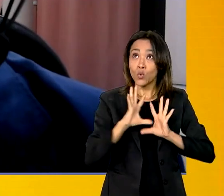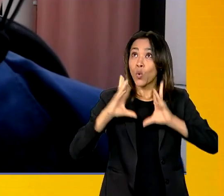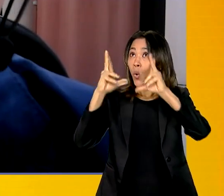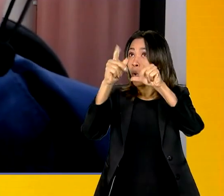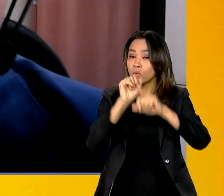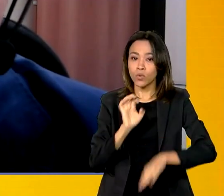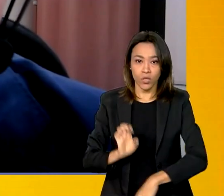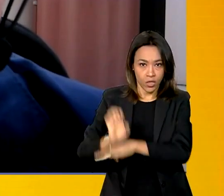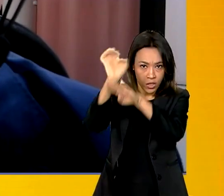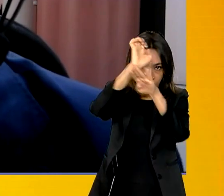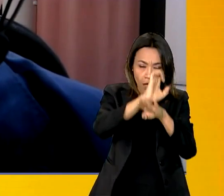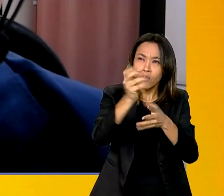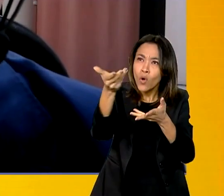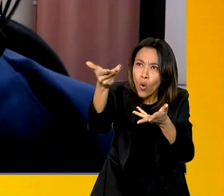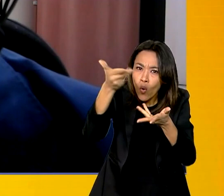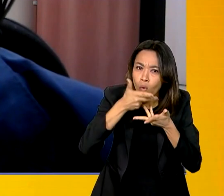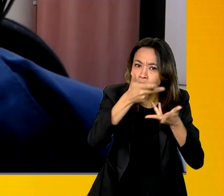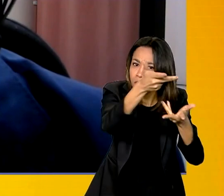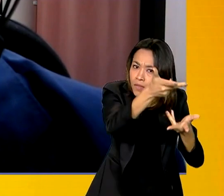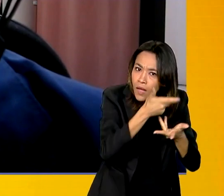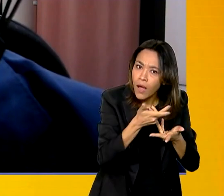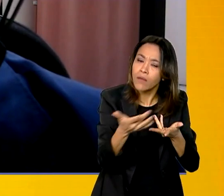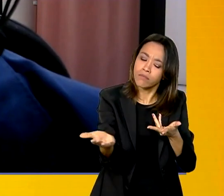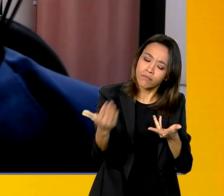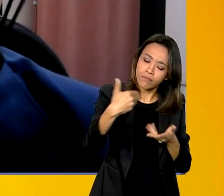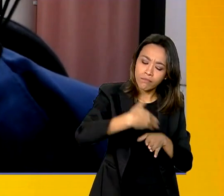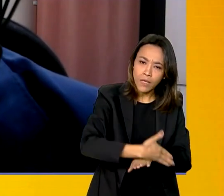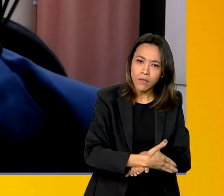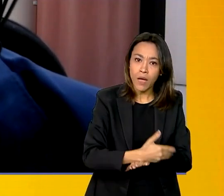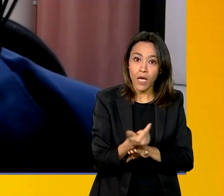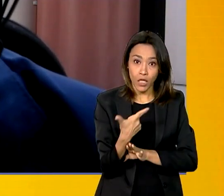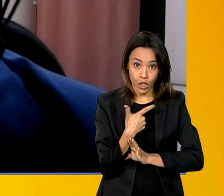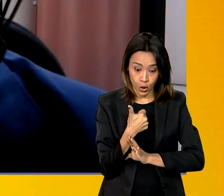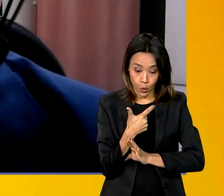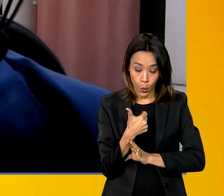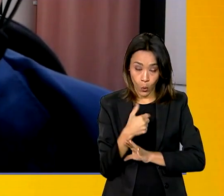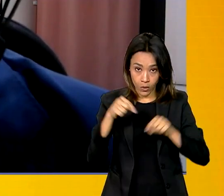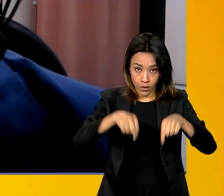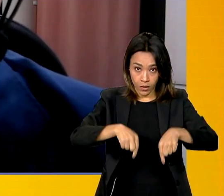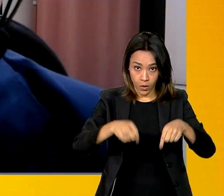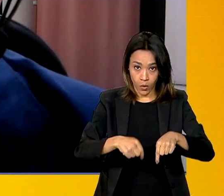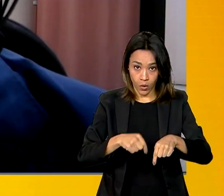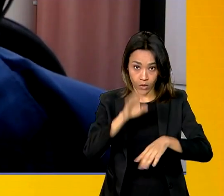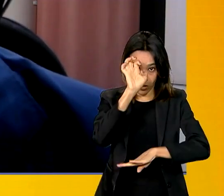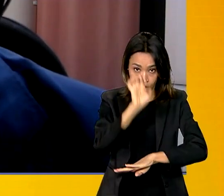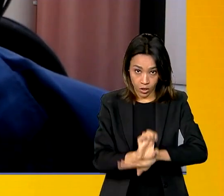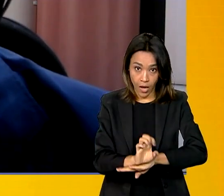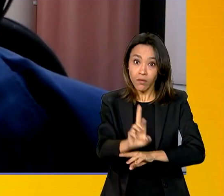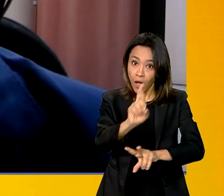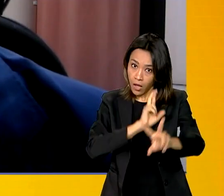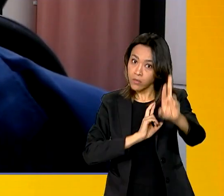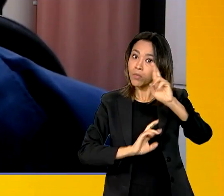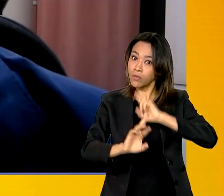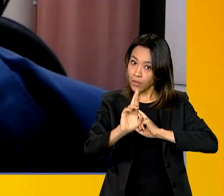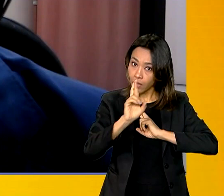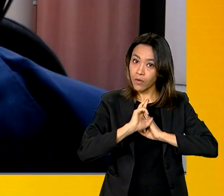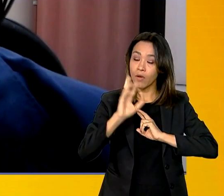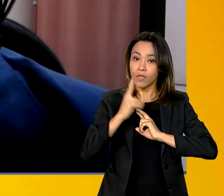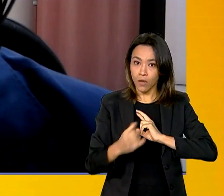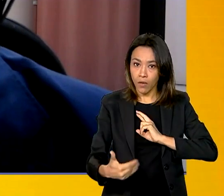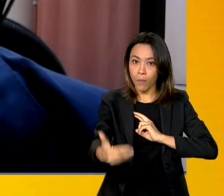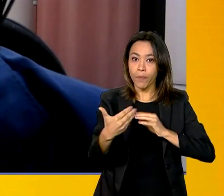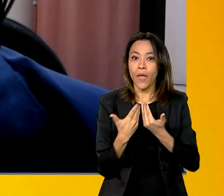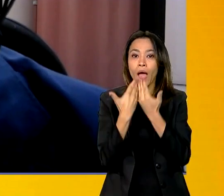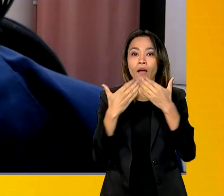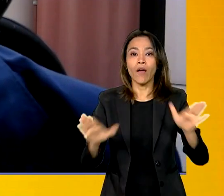foram convidados a se inserir na iniciativa e 12, nesse primeiro momento, responderam a essa iniciativa. Então, serão abertos